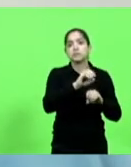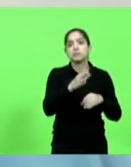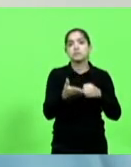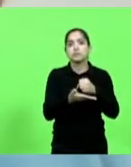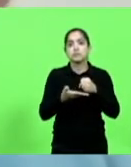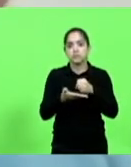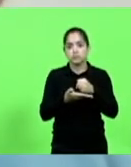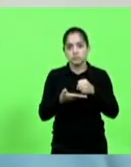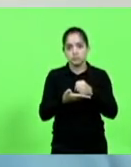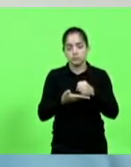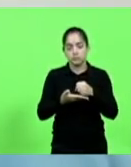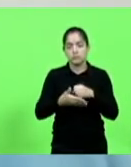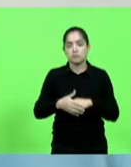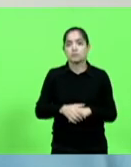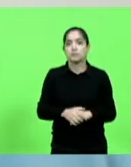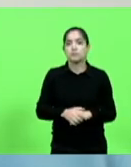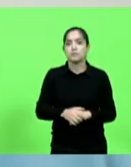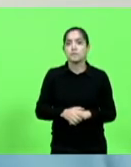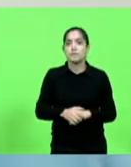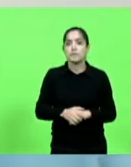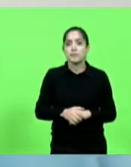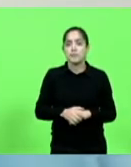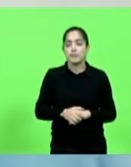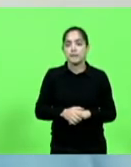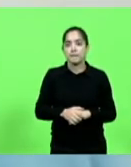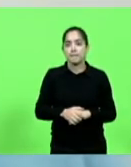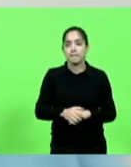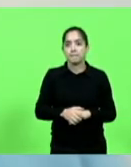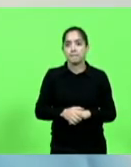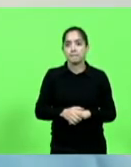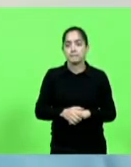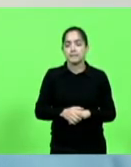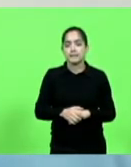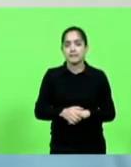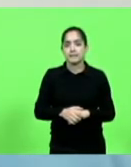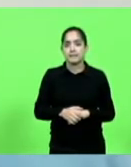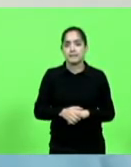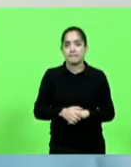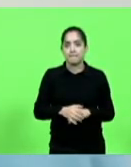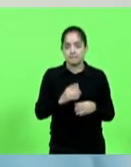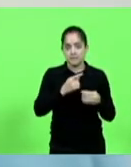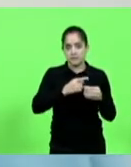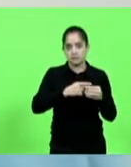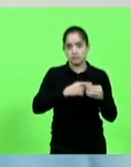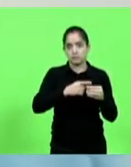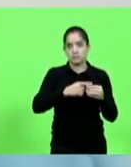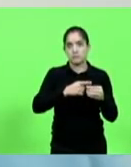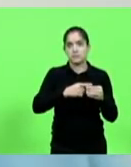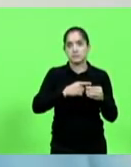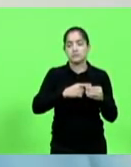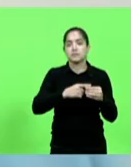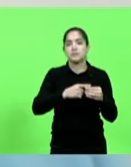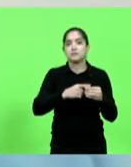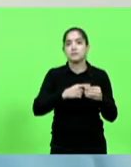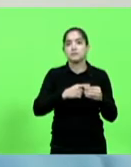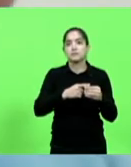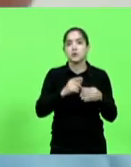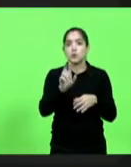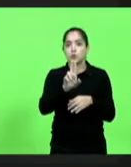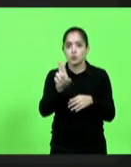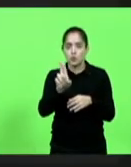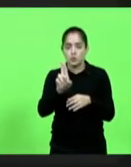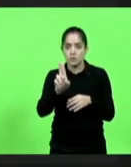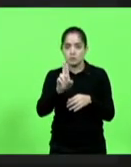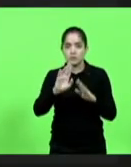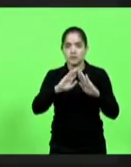Baccauser. Baccauser, acho que é, né? Quem pode pronunciar melhor aqui, acho que é o Vicente.